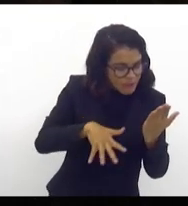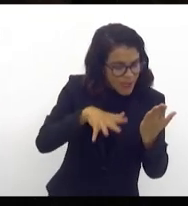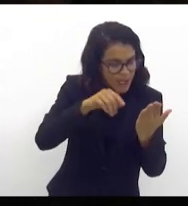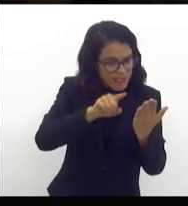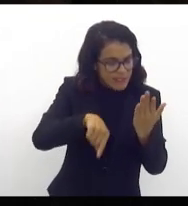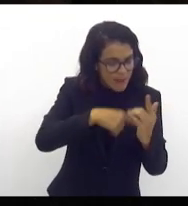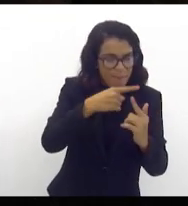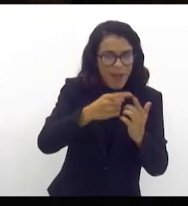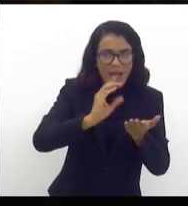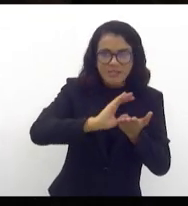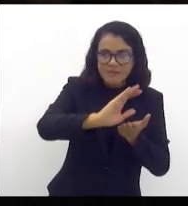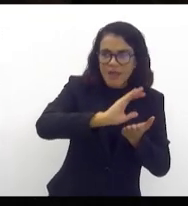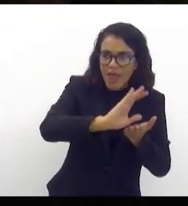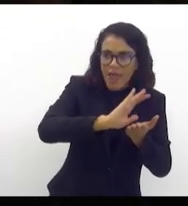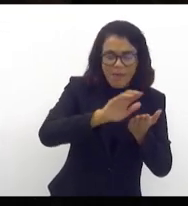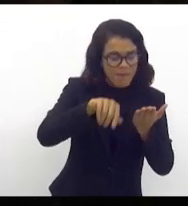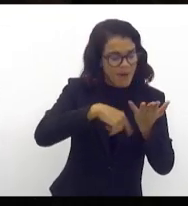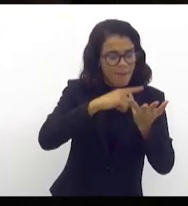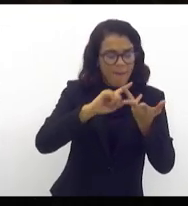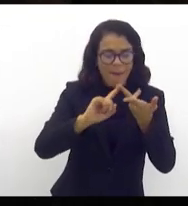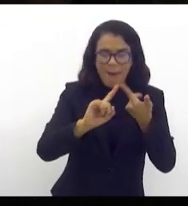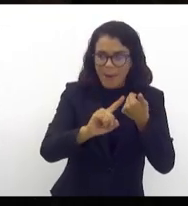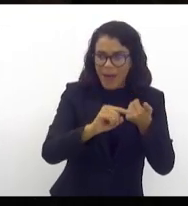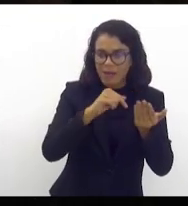e vou falar daqui a pouco sobre isso,